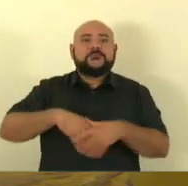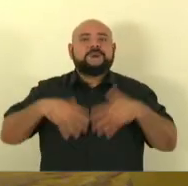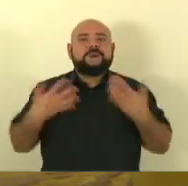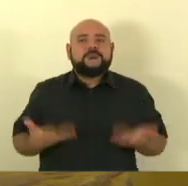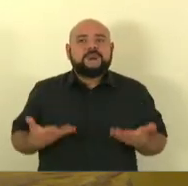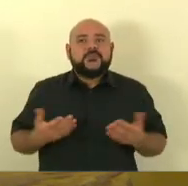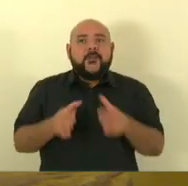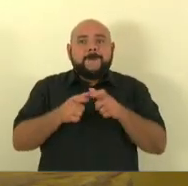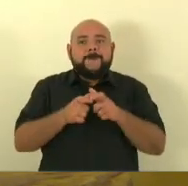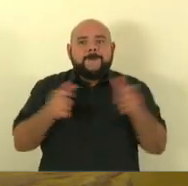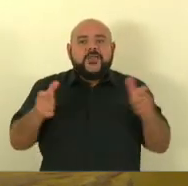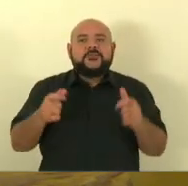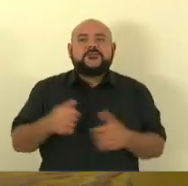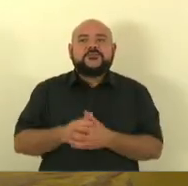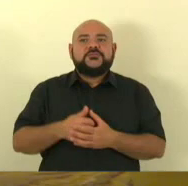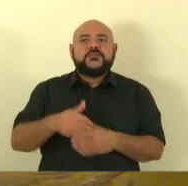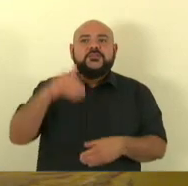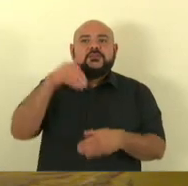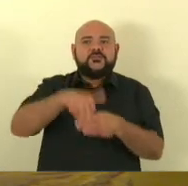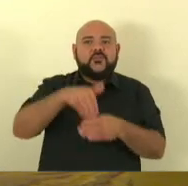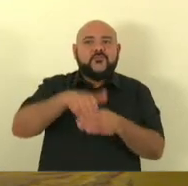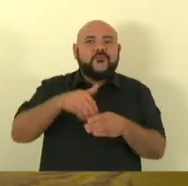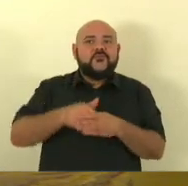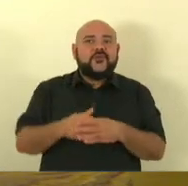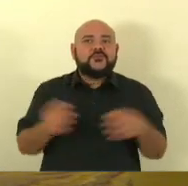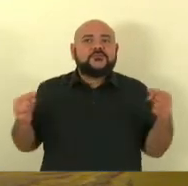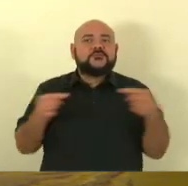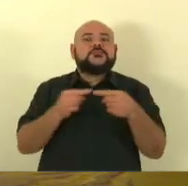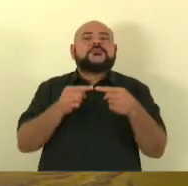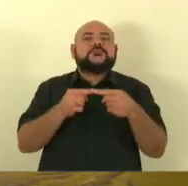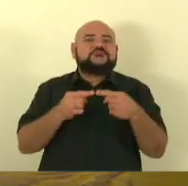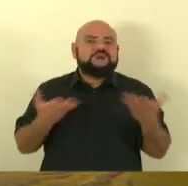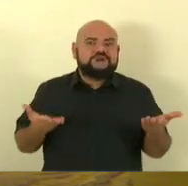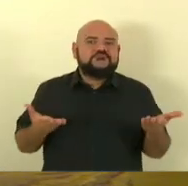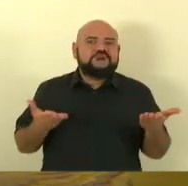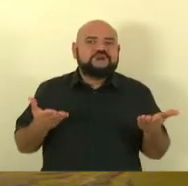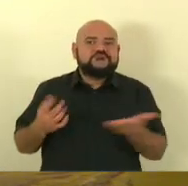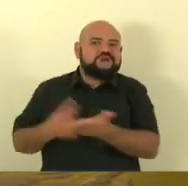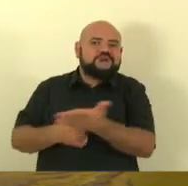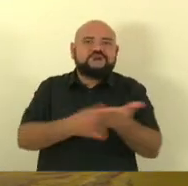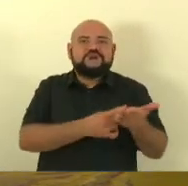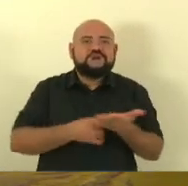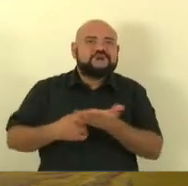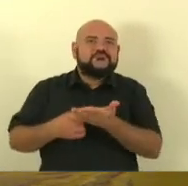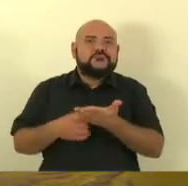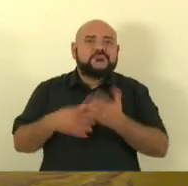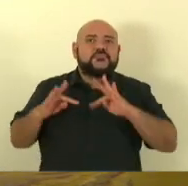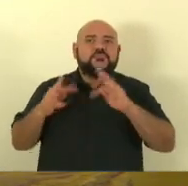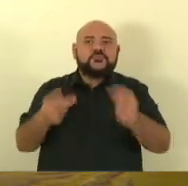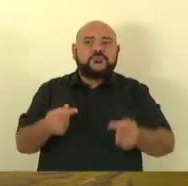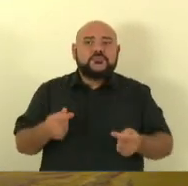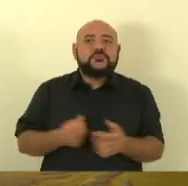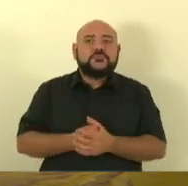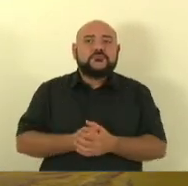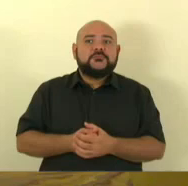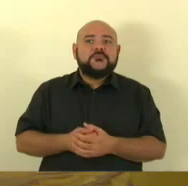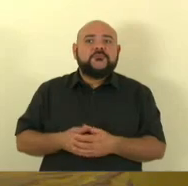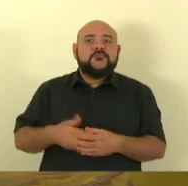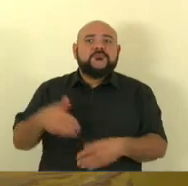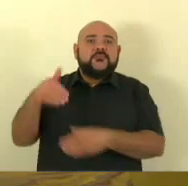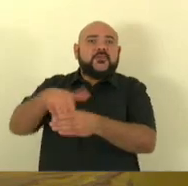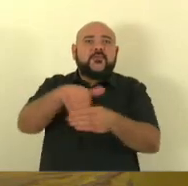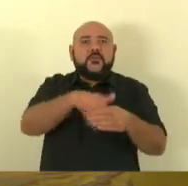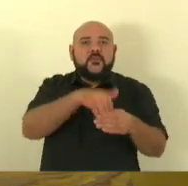votos. Todo mundo votou a favor, caro Serginho Mineghelli. Todo mundo votou a favor,